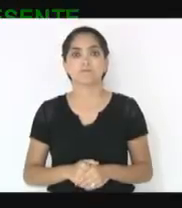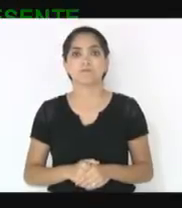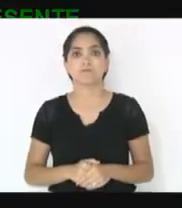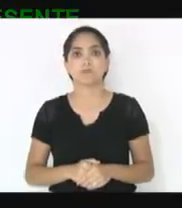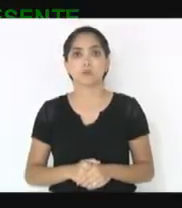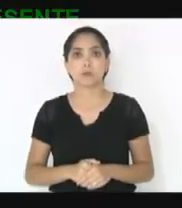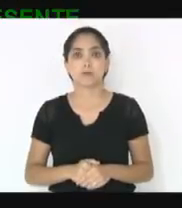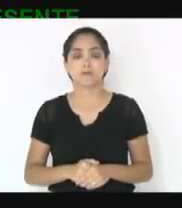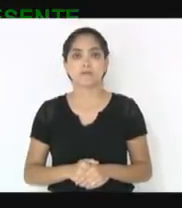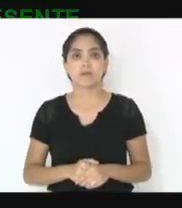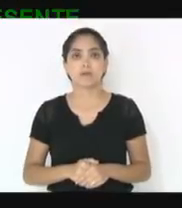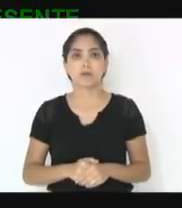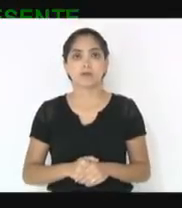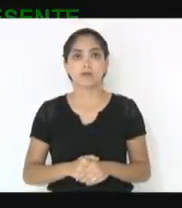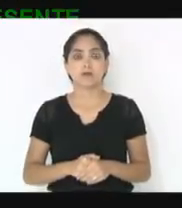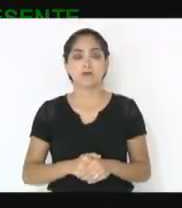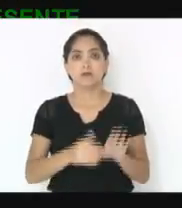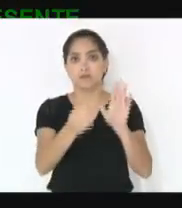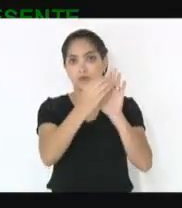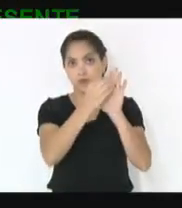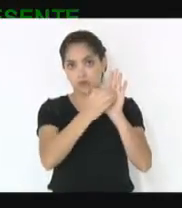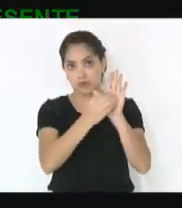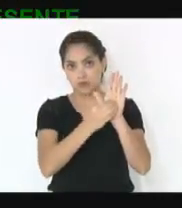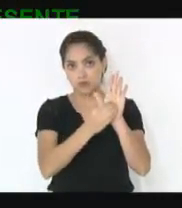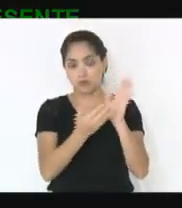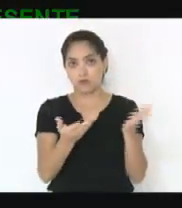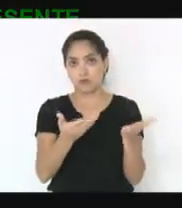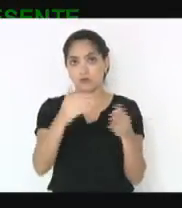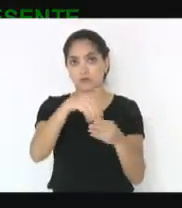Nós vamos colocar em votação.